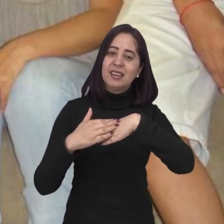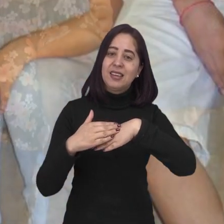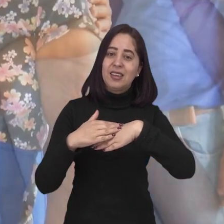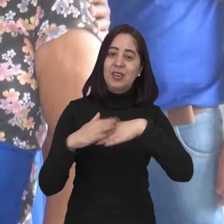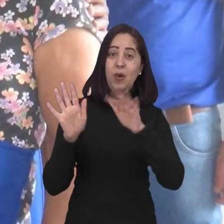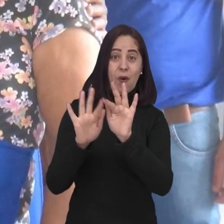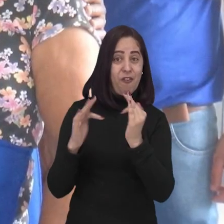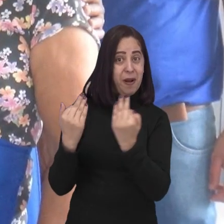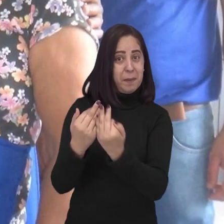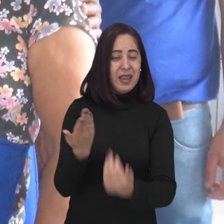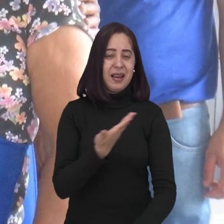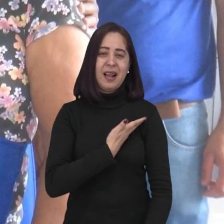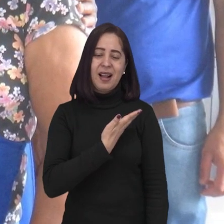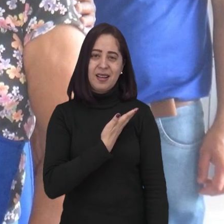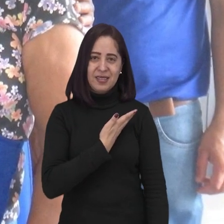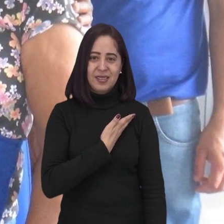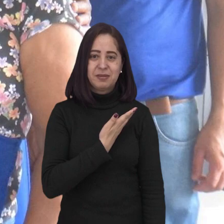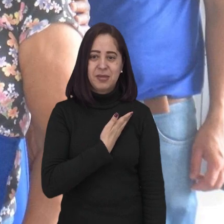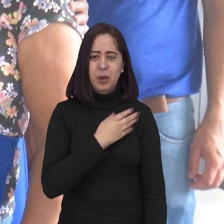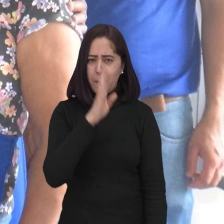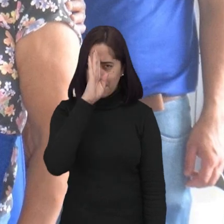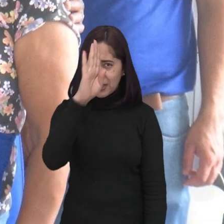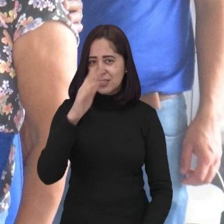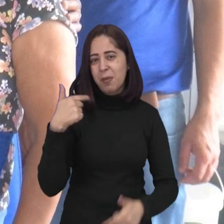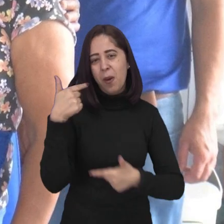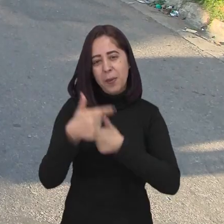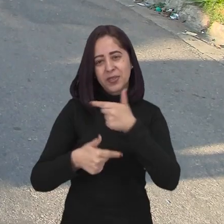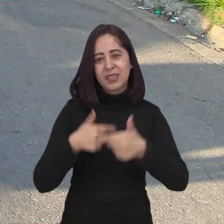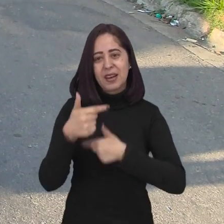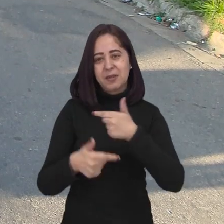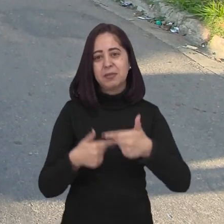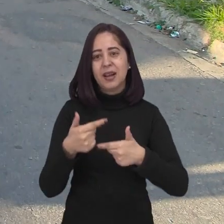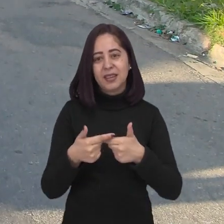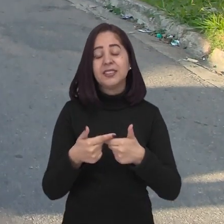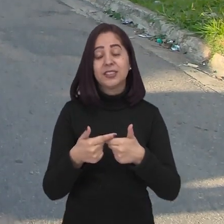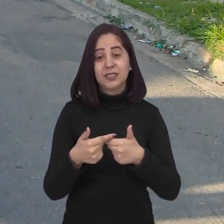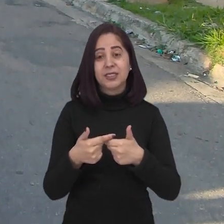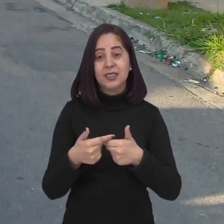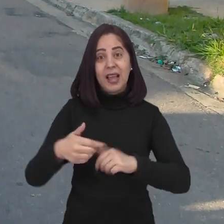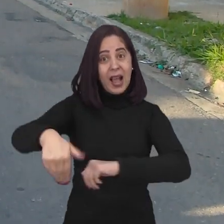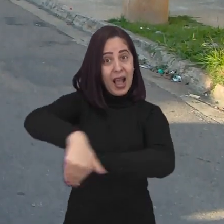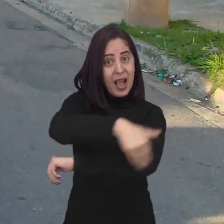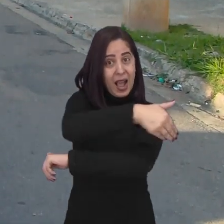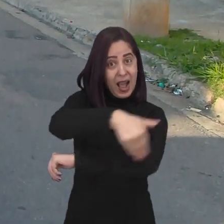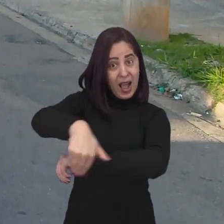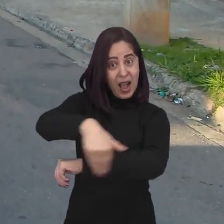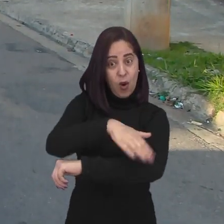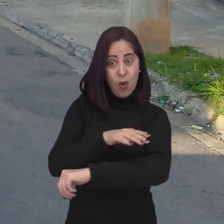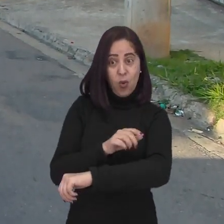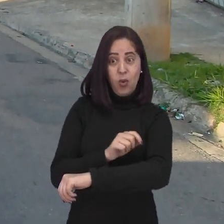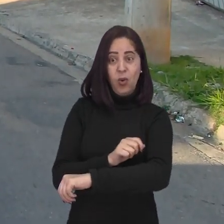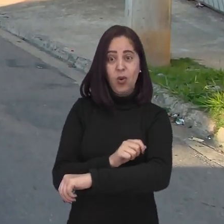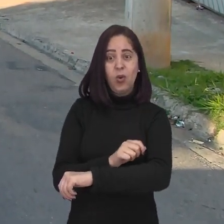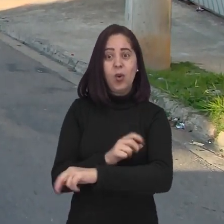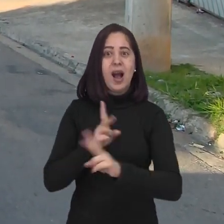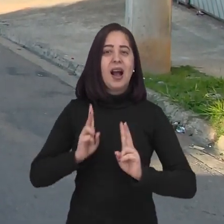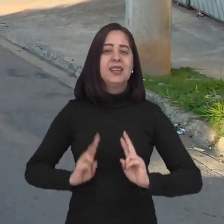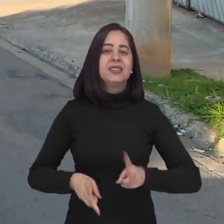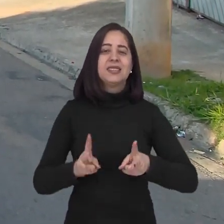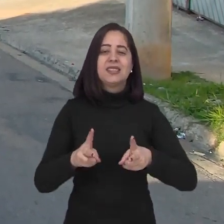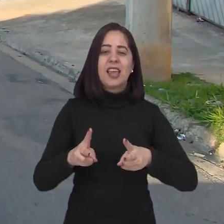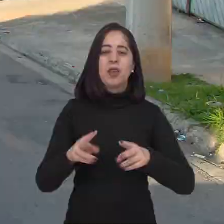pela família, amigos e, principalmente, pelo trabalho. Coincidência ou não, a rua que leva o nome dele é